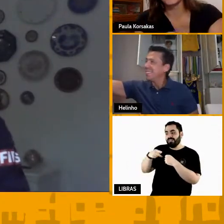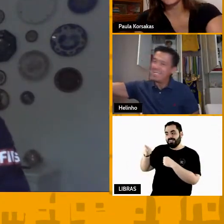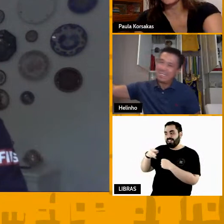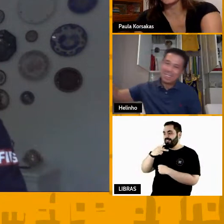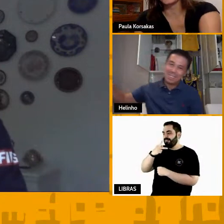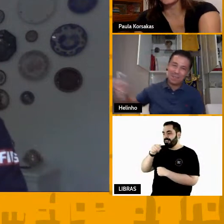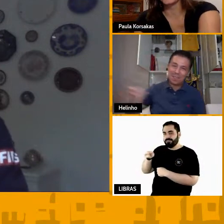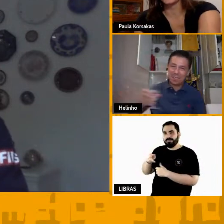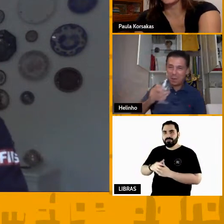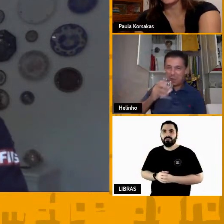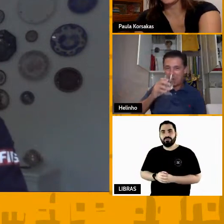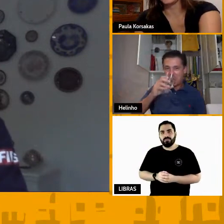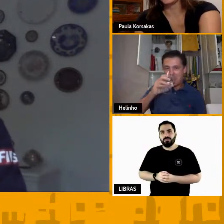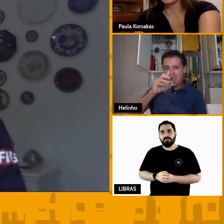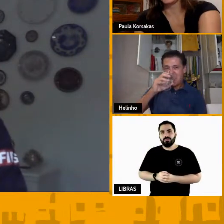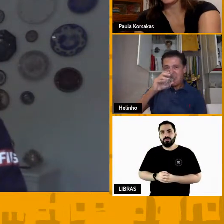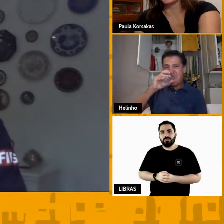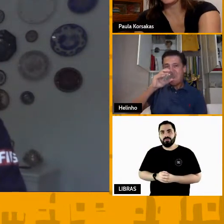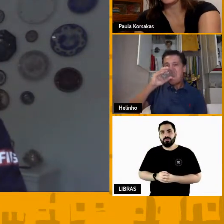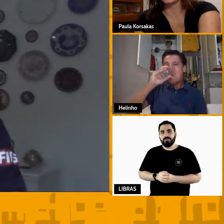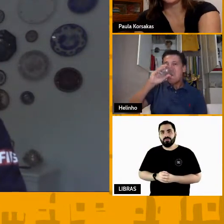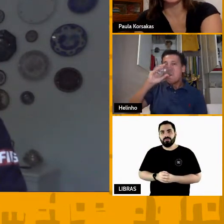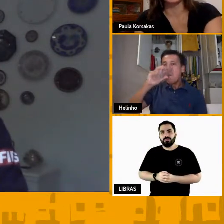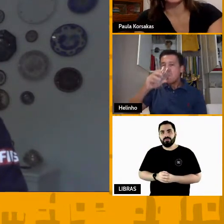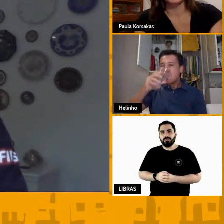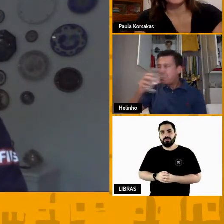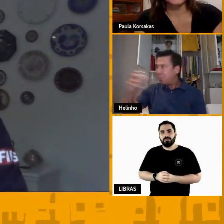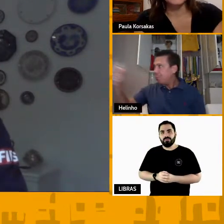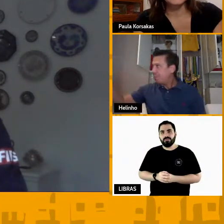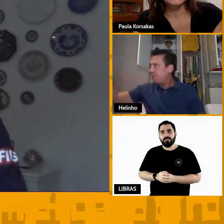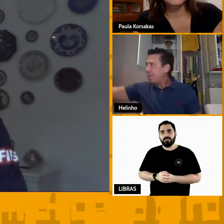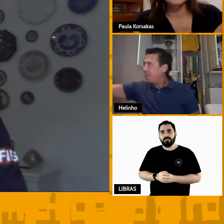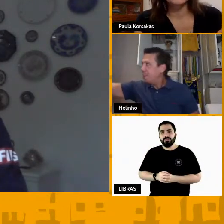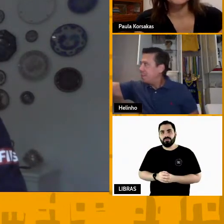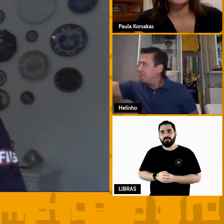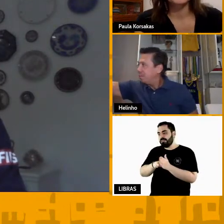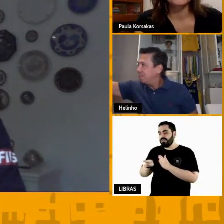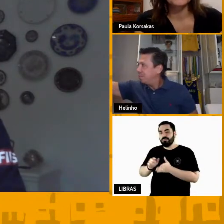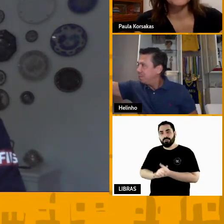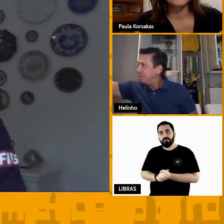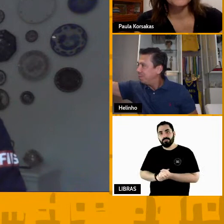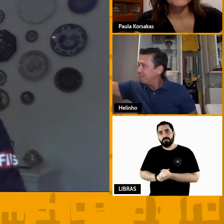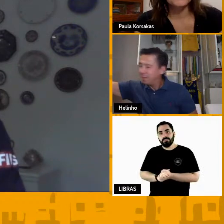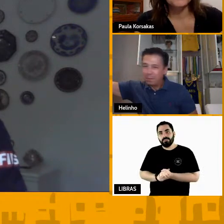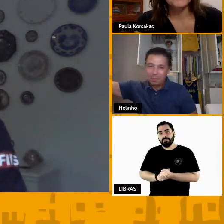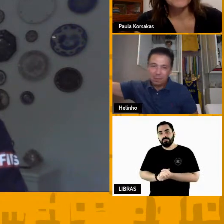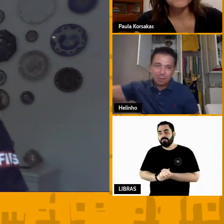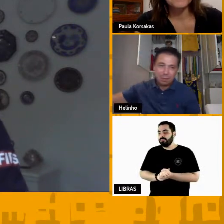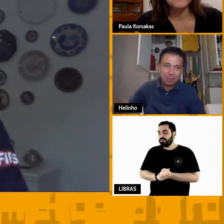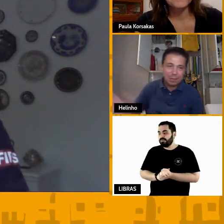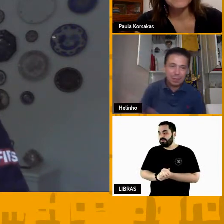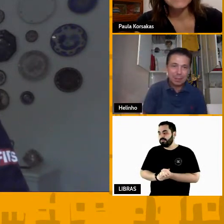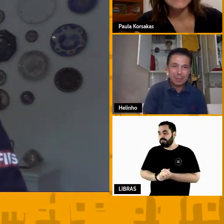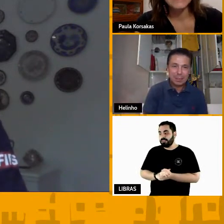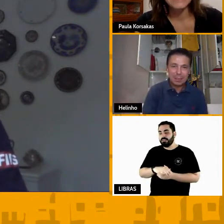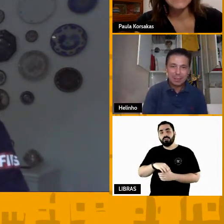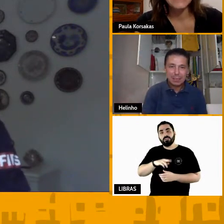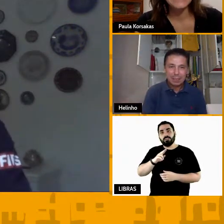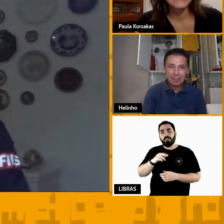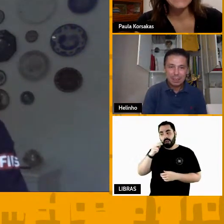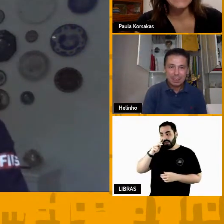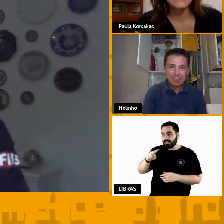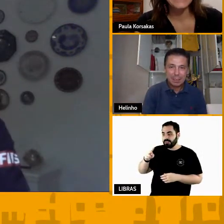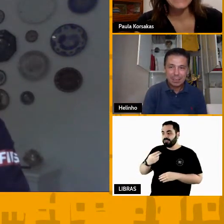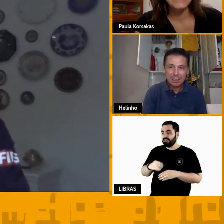vamos direto Hugo obrigado pela pergunta Hugo ele deve estar de chinelo piada interna hoje